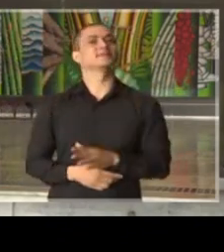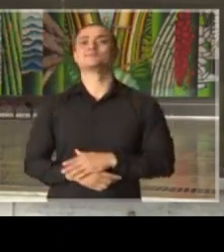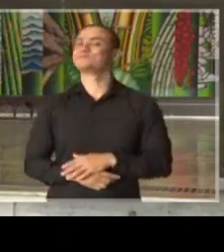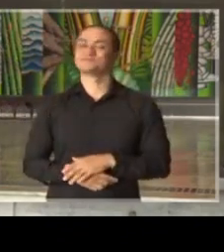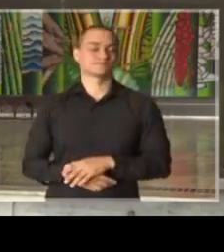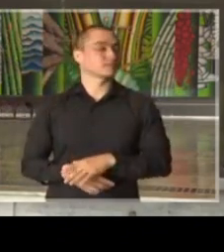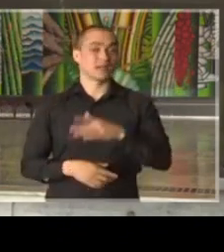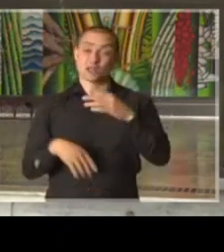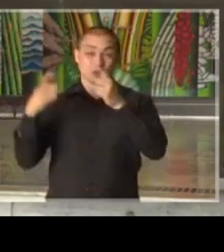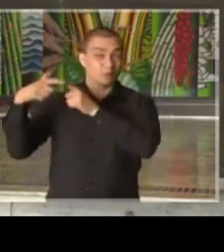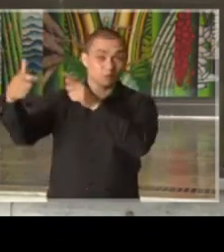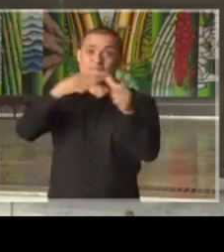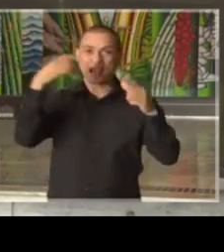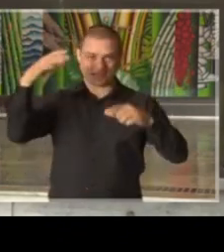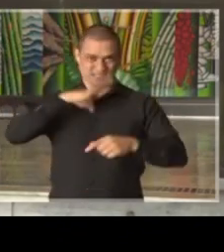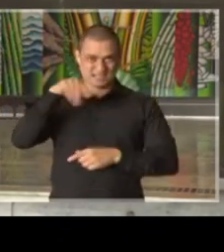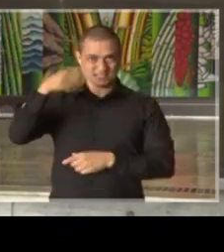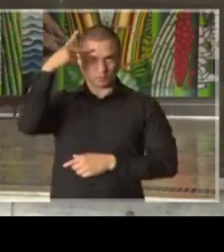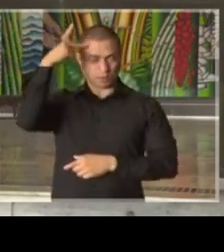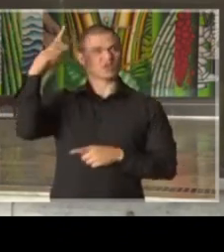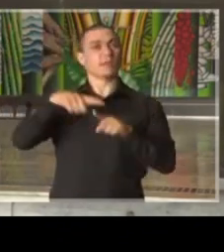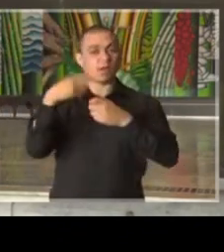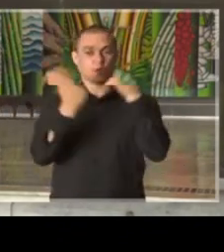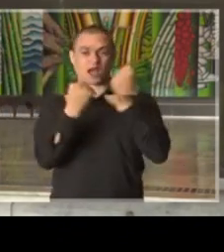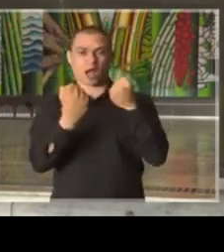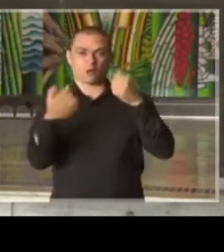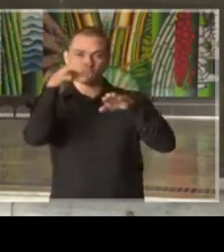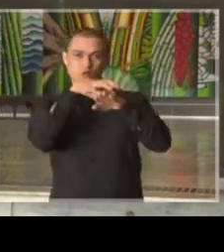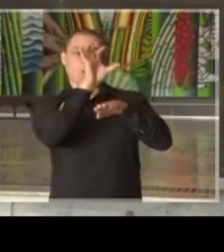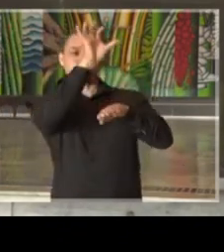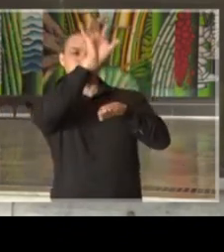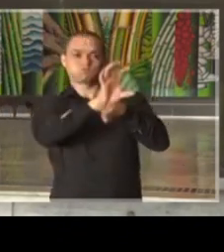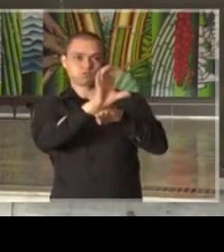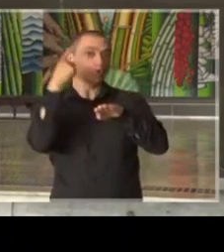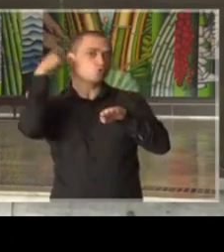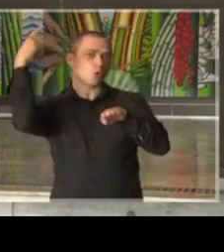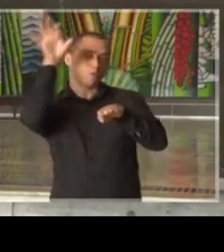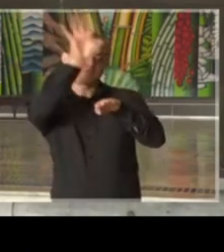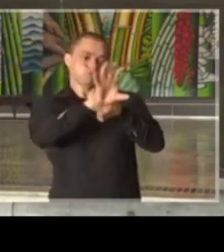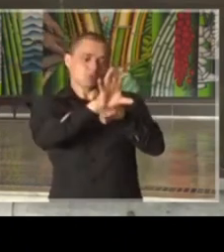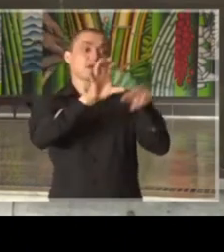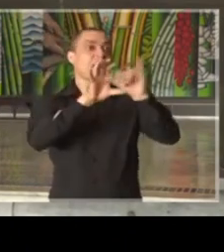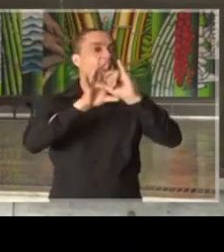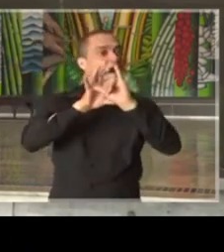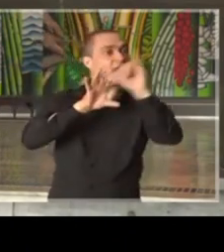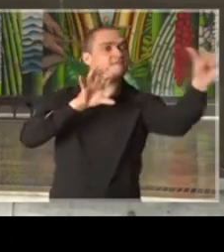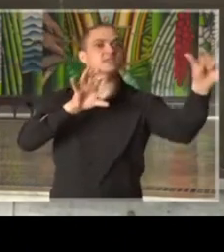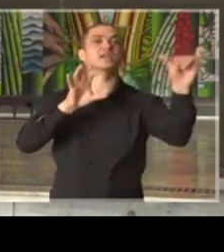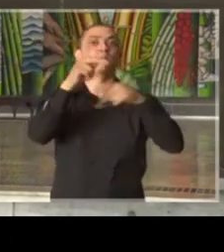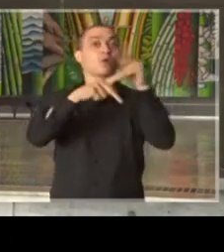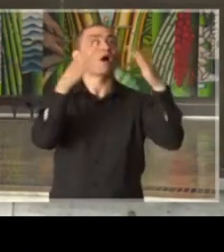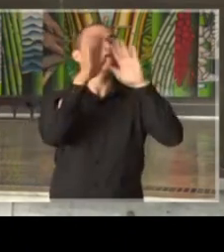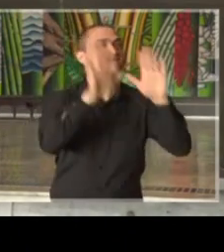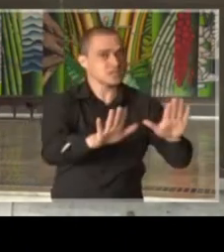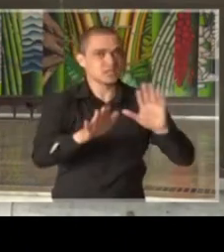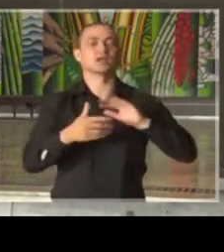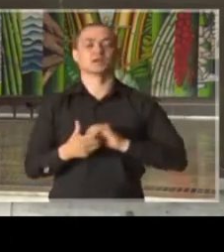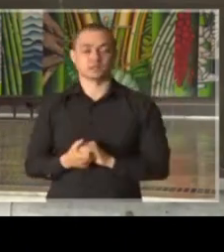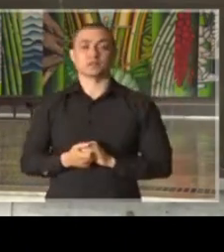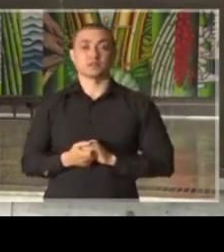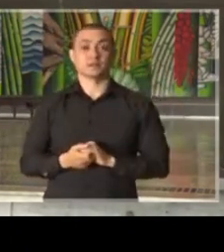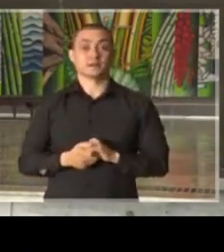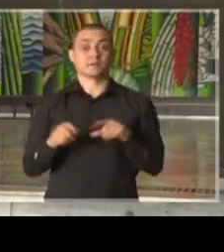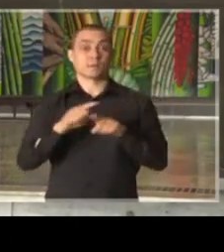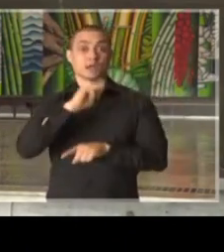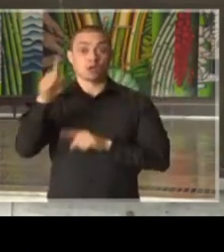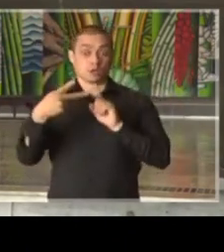cada canto da cidade de São Paulo, a gente está levando informação para poder conscientizar a população. O segundo trabalho é exatamente